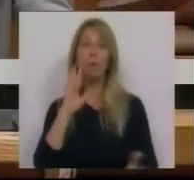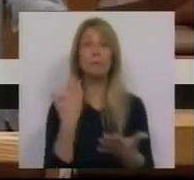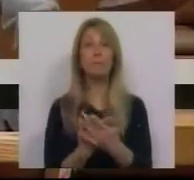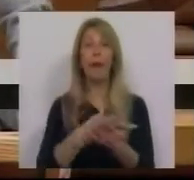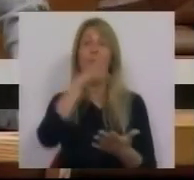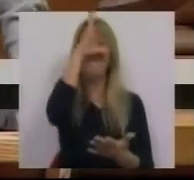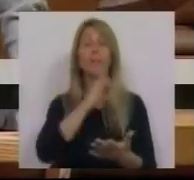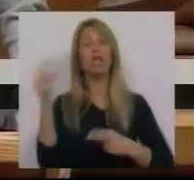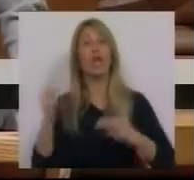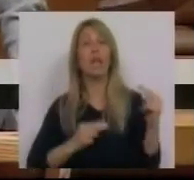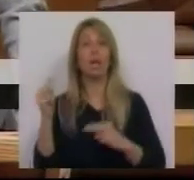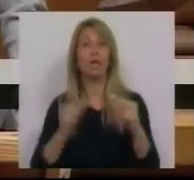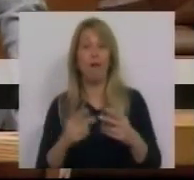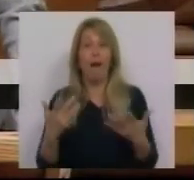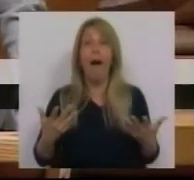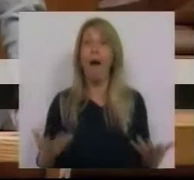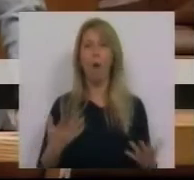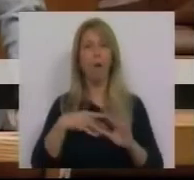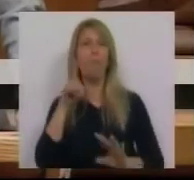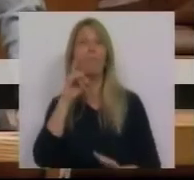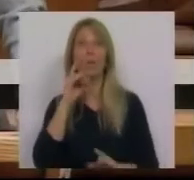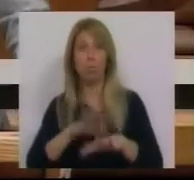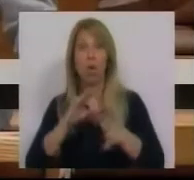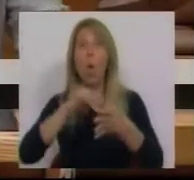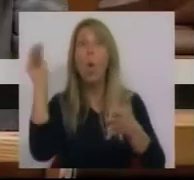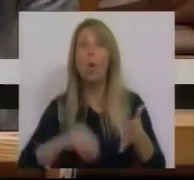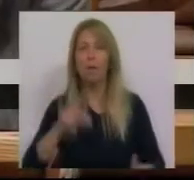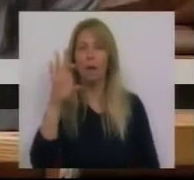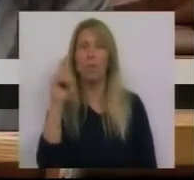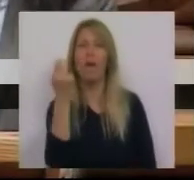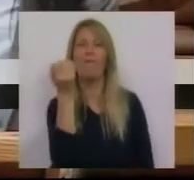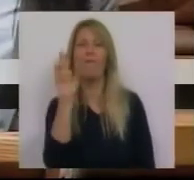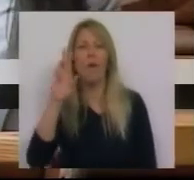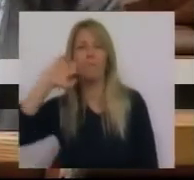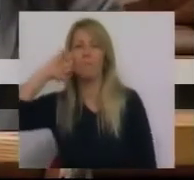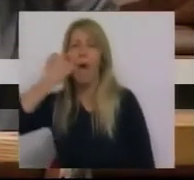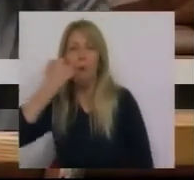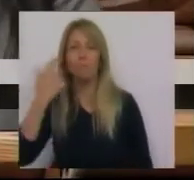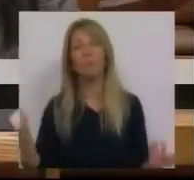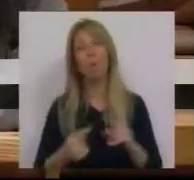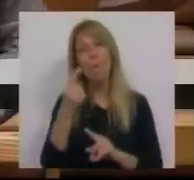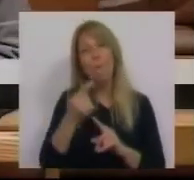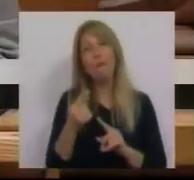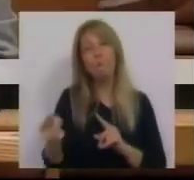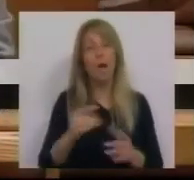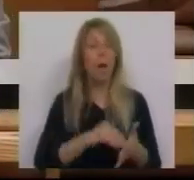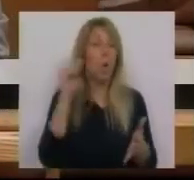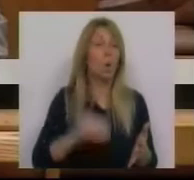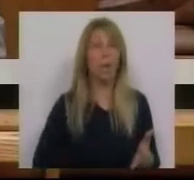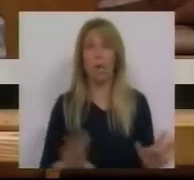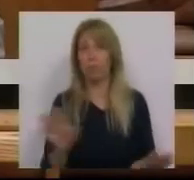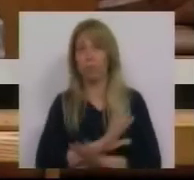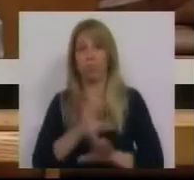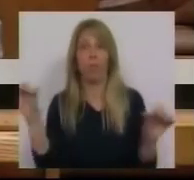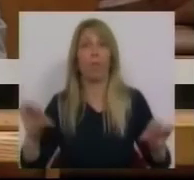envolvida até ao pescoço em contratos ruinosos na Refer. Uma discussão semântica entre contratos tóxicos ou exóticos, documentos desaparecidos,